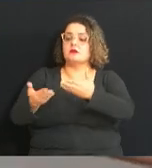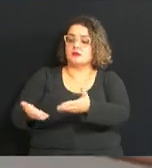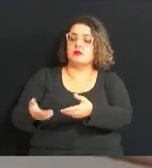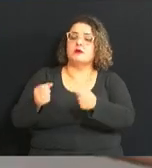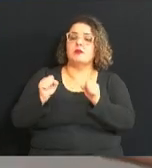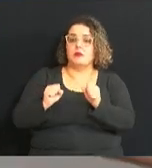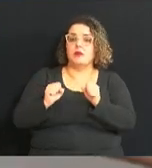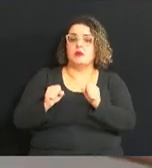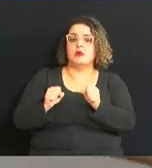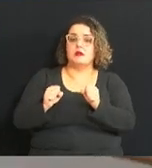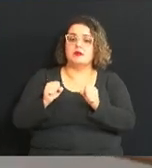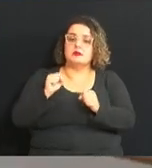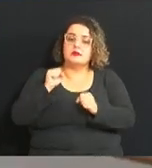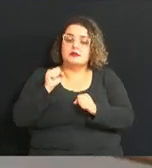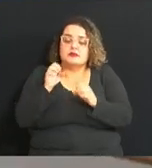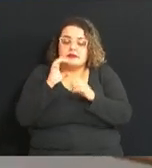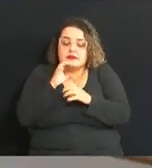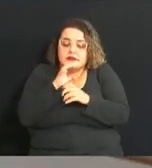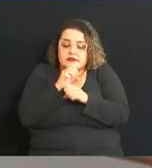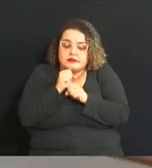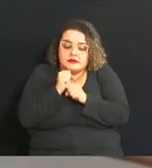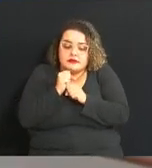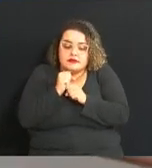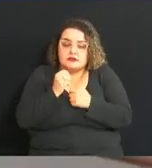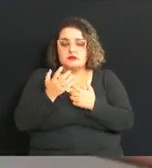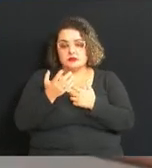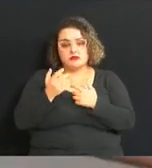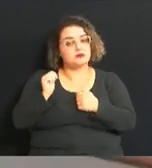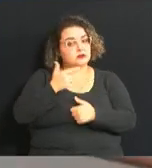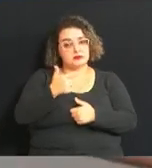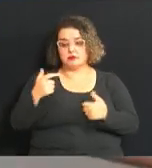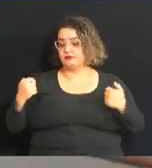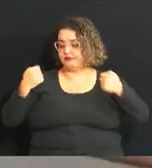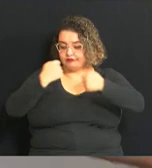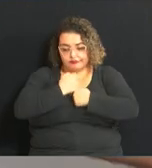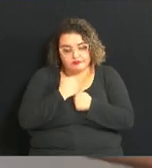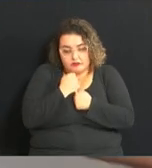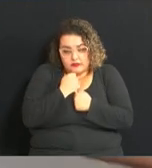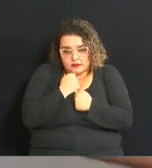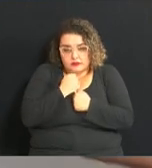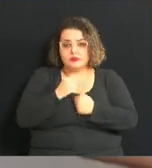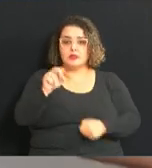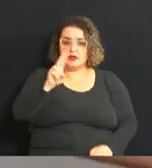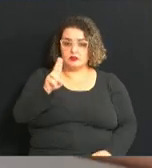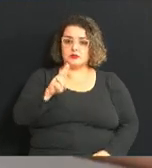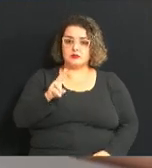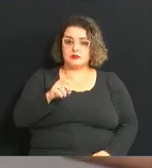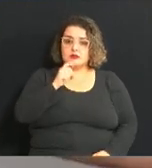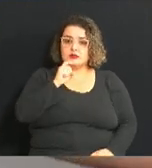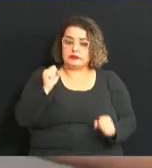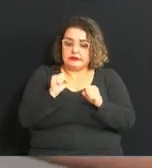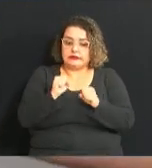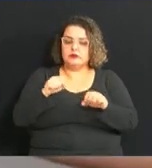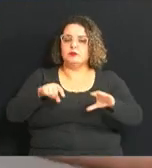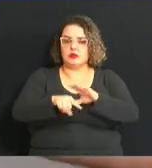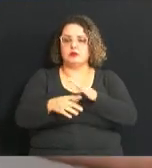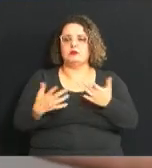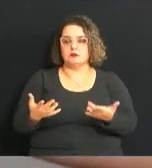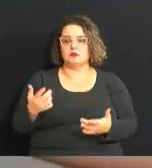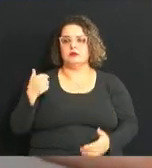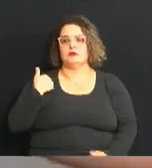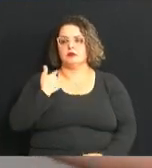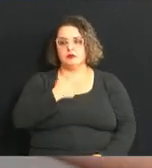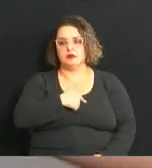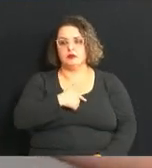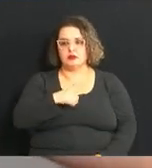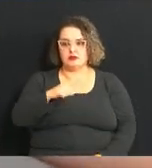aquecer aquela pessoa que não tem um agasalho para utilizar nesse inverno que será bem rigoroso. Nós estamos com um